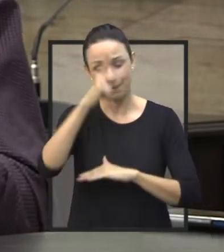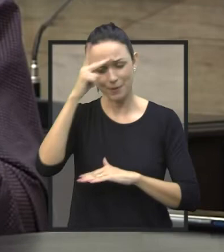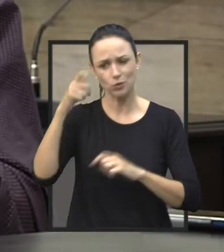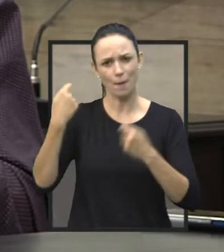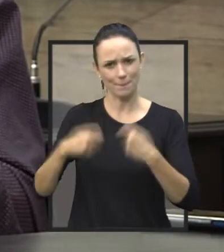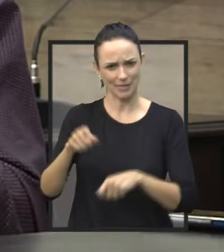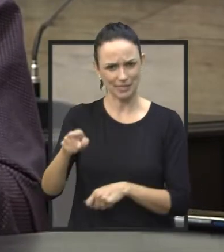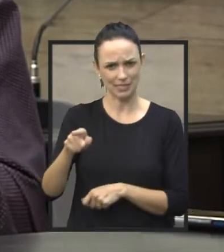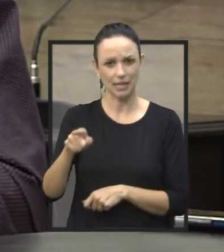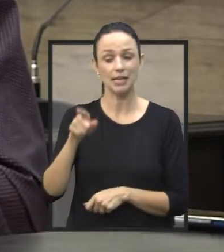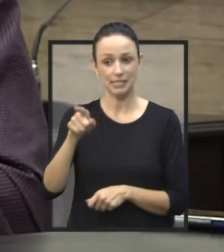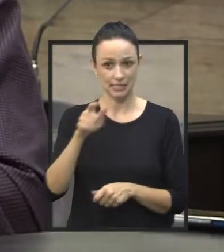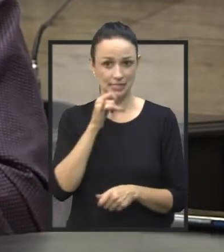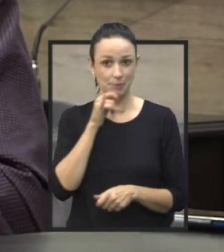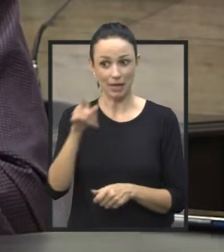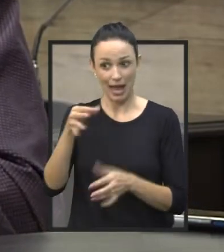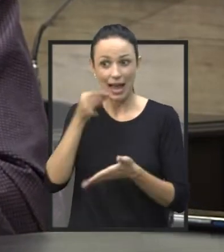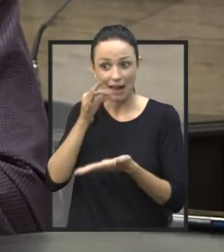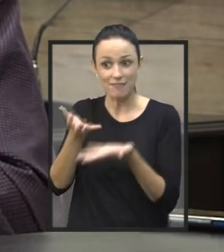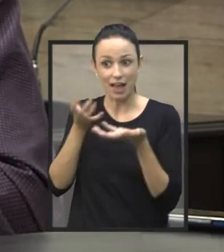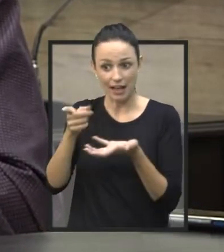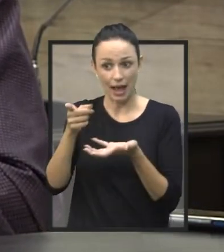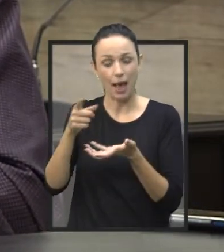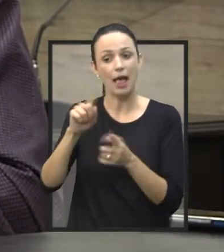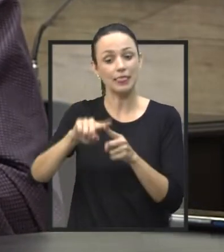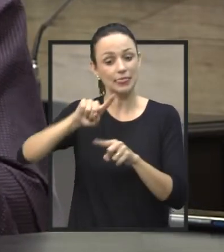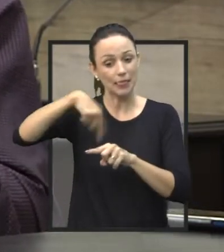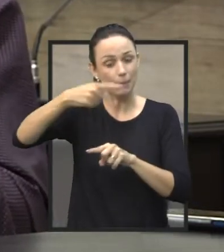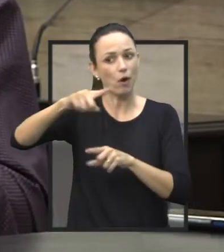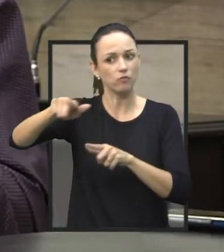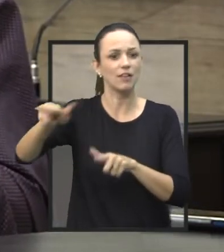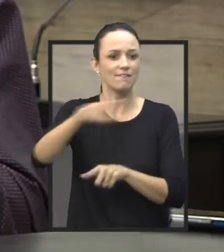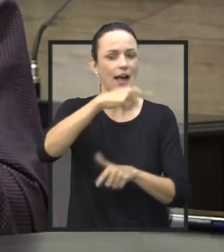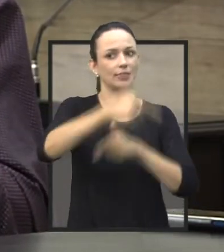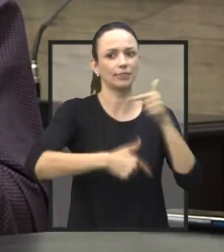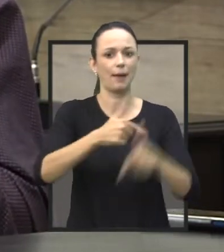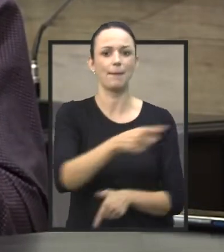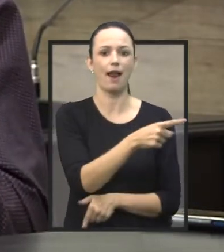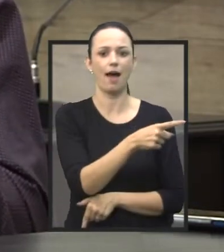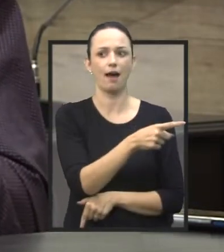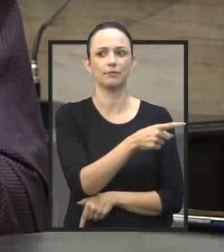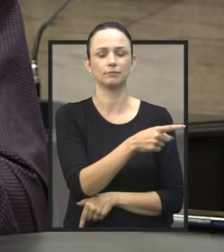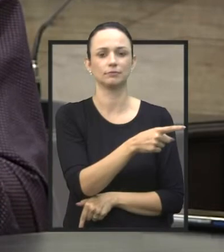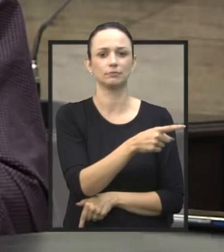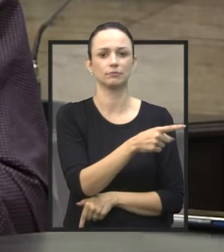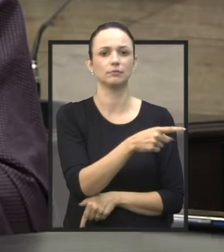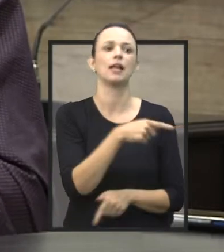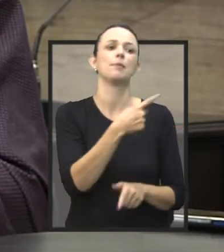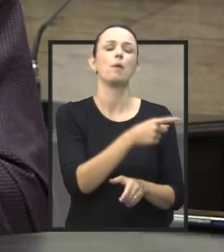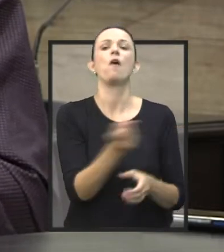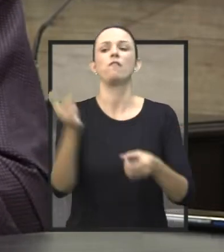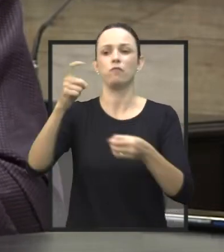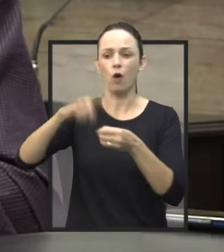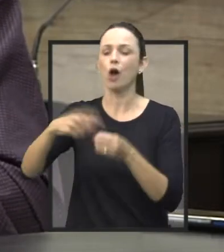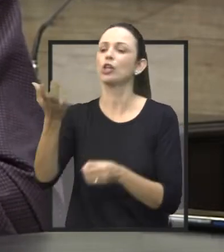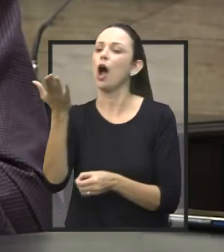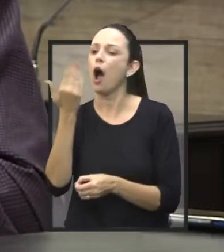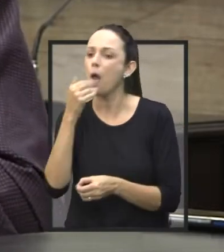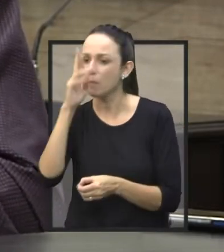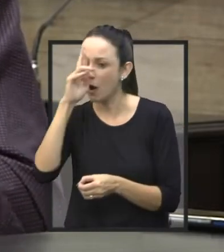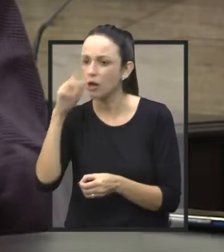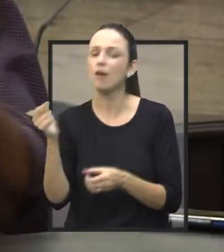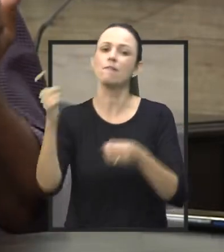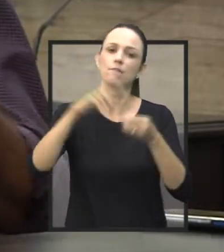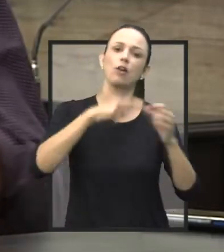bom, você vai ter o café da manhã, mas depois você tem que ir trabalhar em um determinado lugar, trabalha, depois ele volta, almoça e volta a trabalhar,